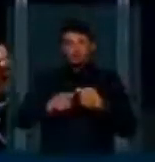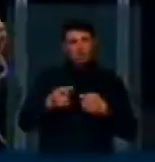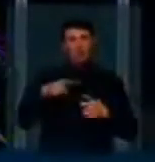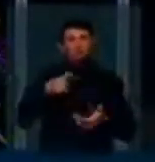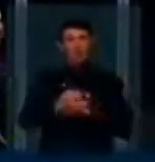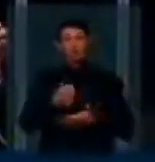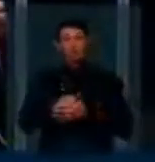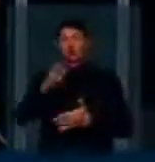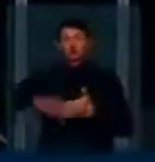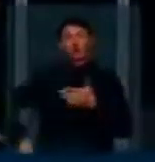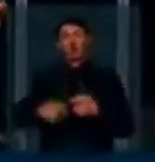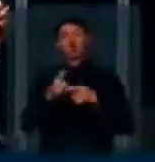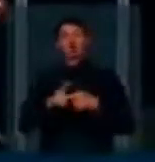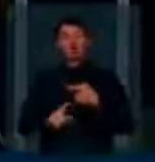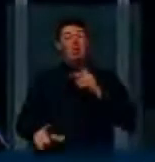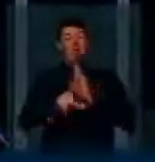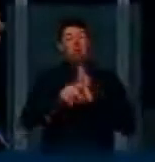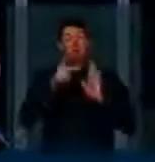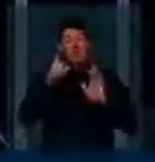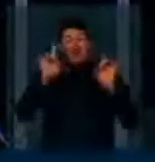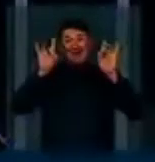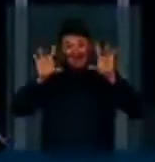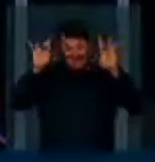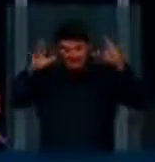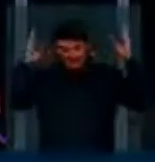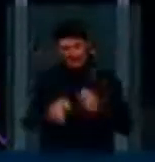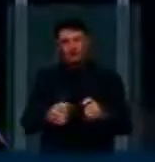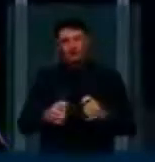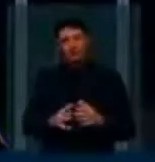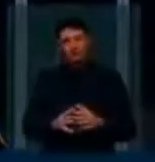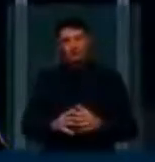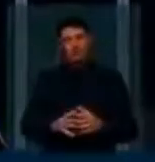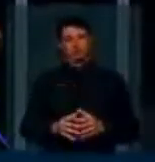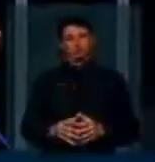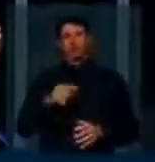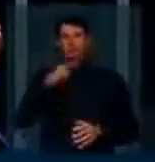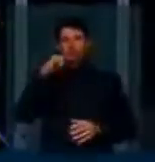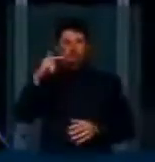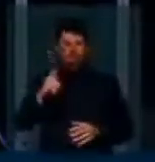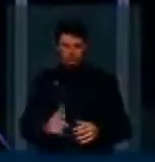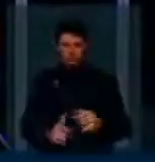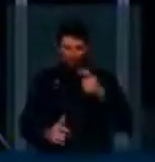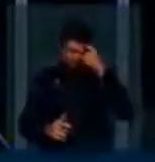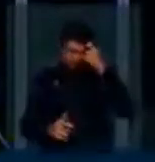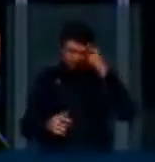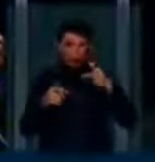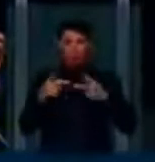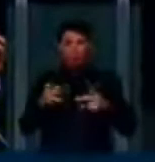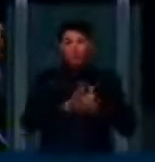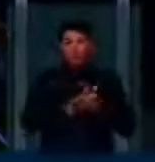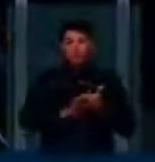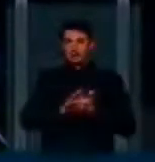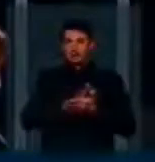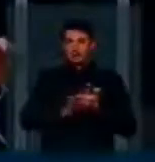obrigatória, porque o projeto ressalva explicitamente isso. Então, não tenhamos dúvida, o projeto em nada